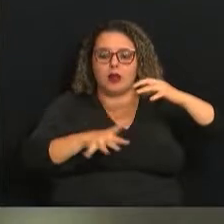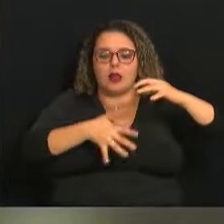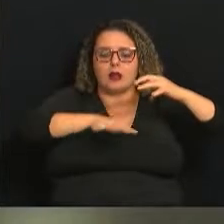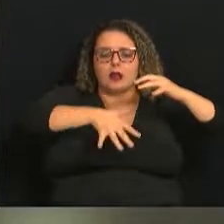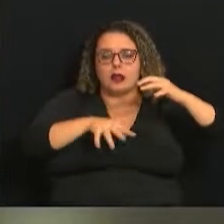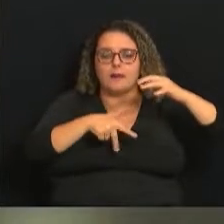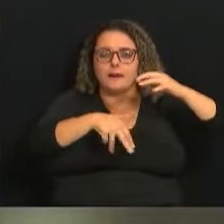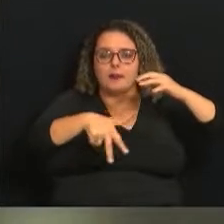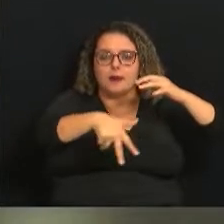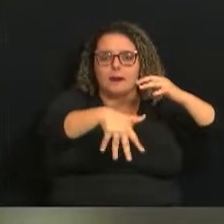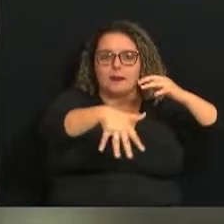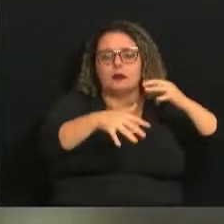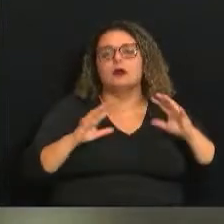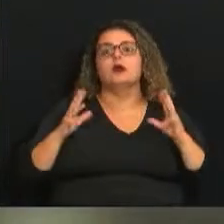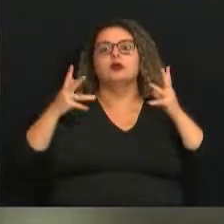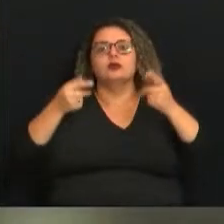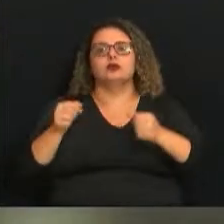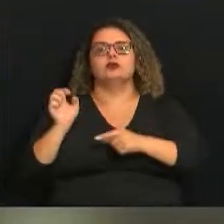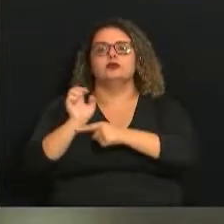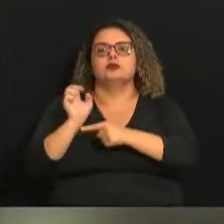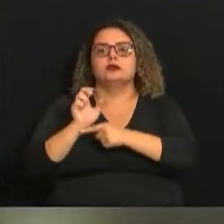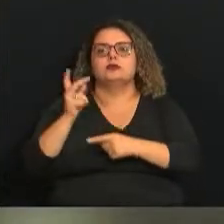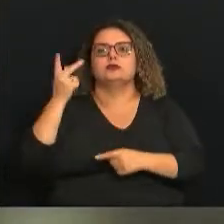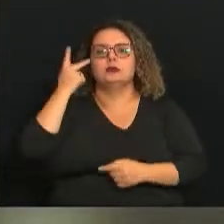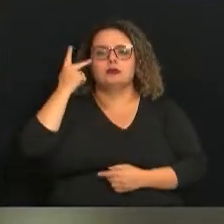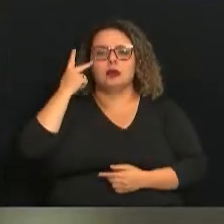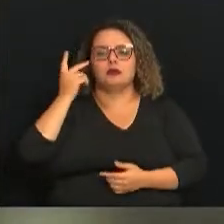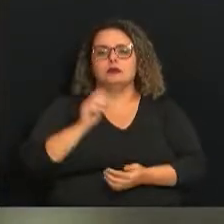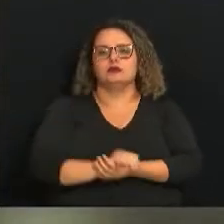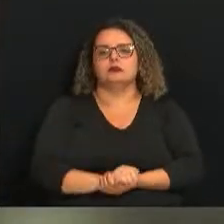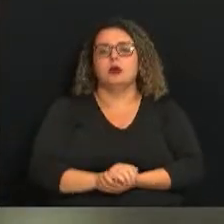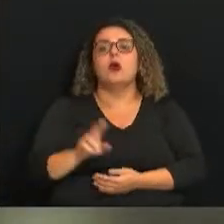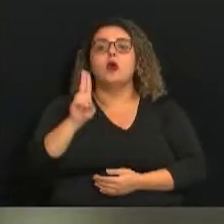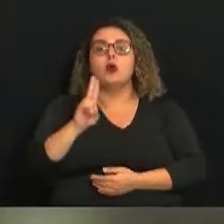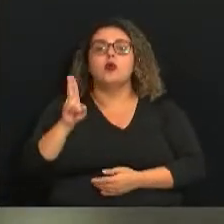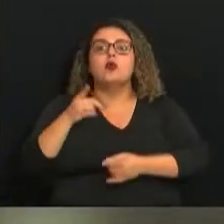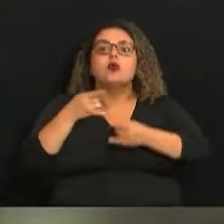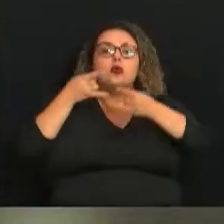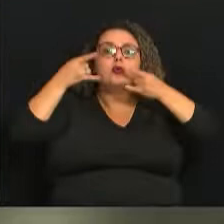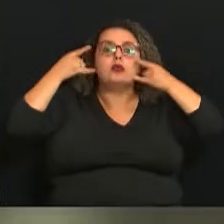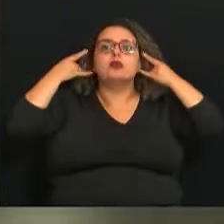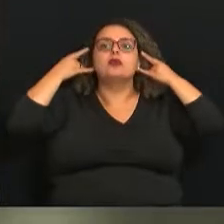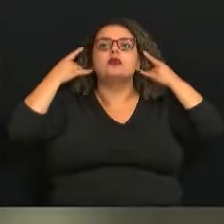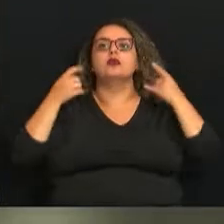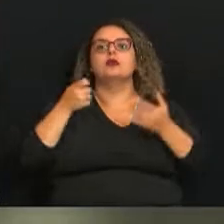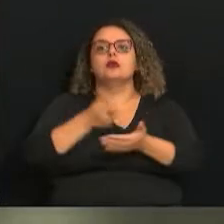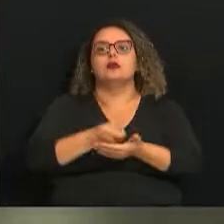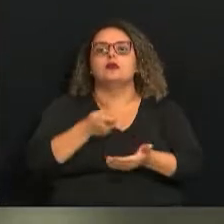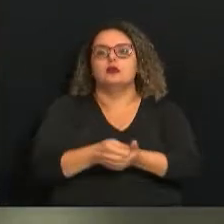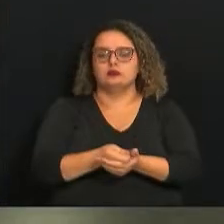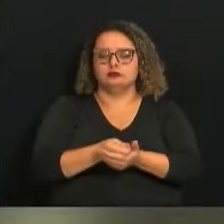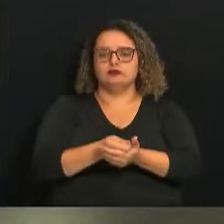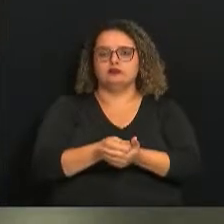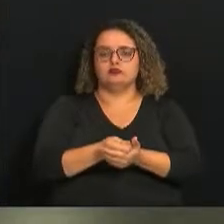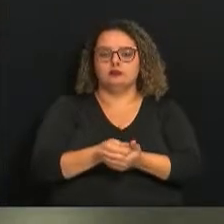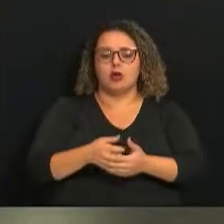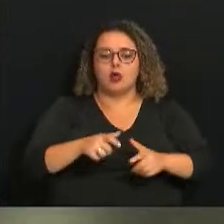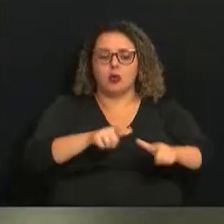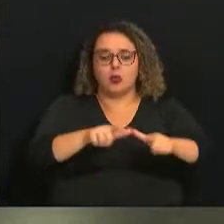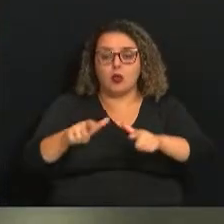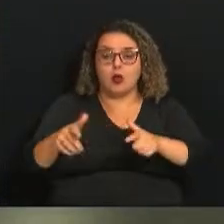em todo o estado de São Paulo. O uso de máscara será obrigatório ainda apenas para ambientes fechados,